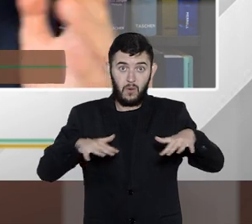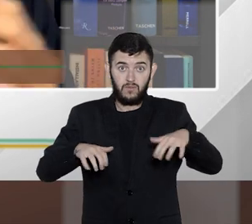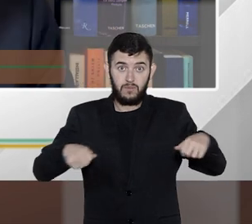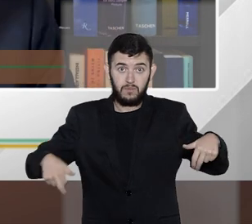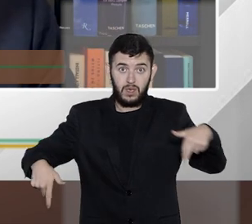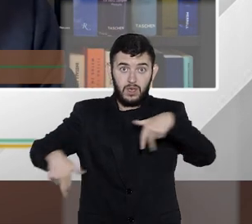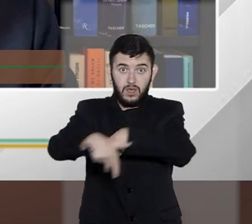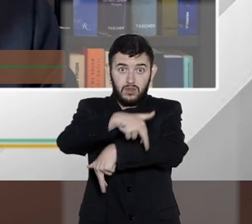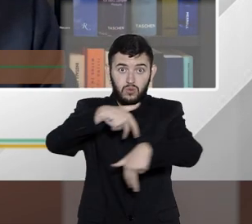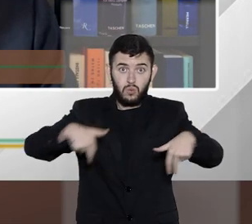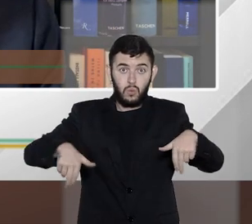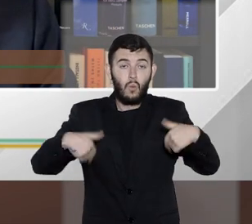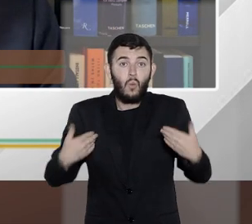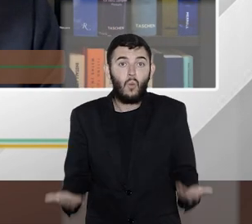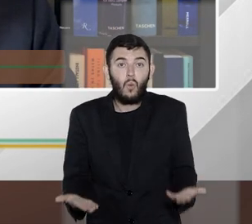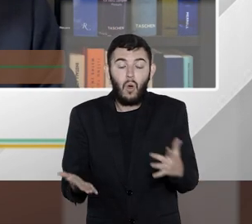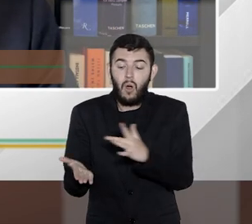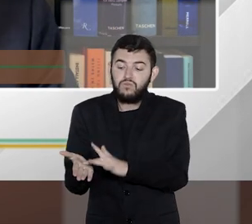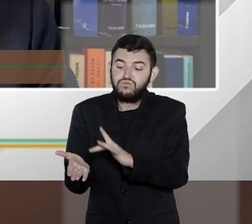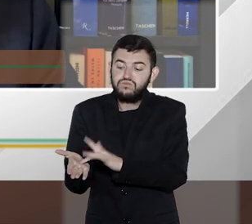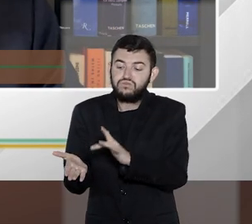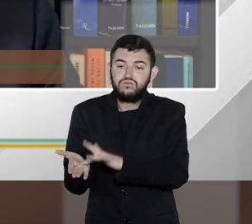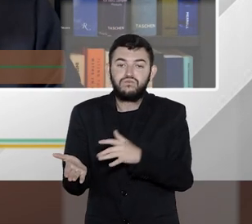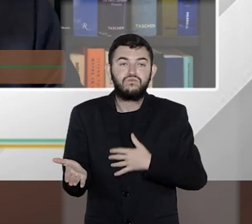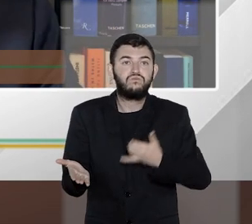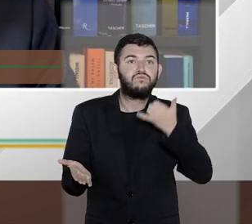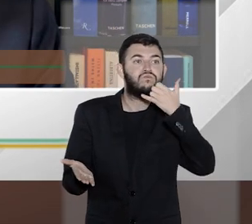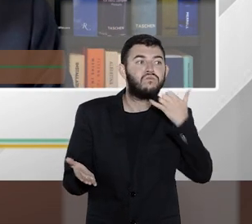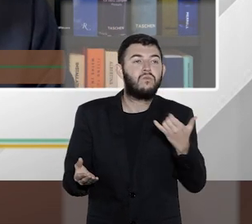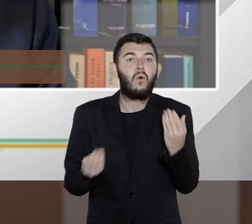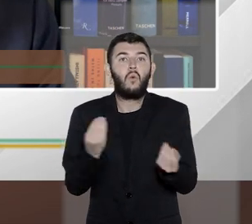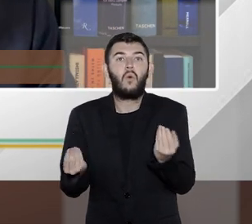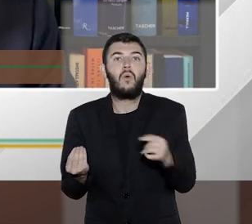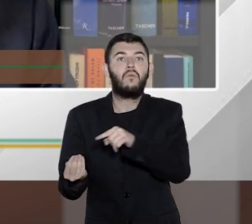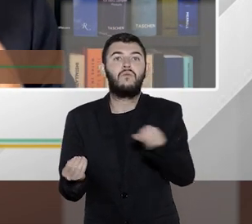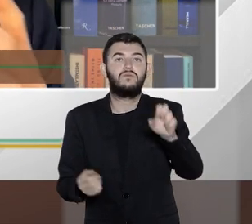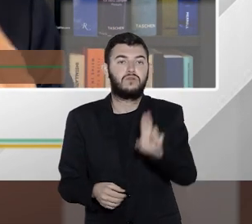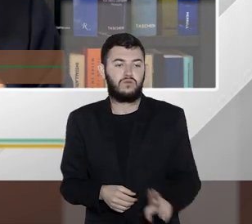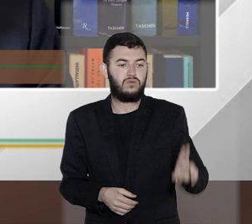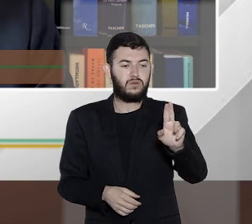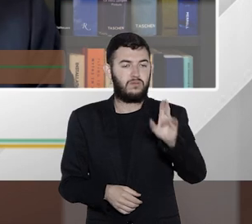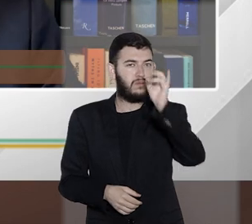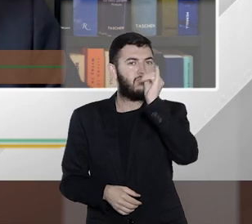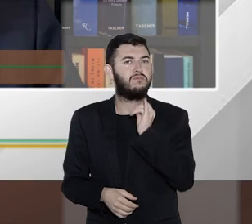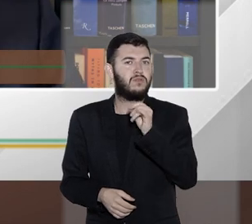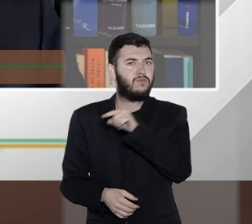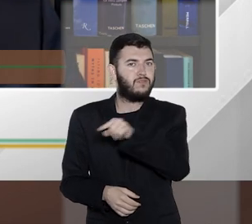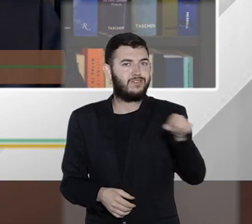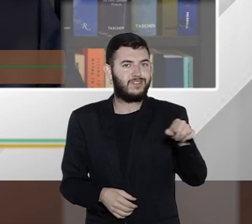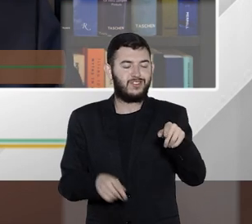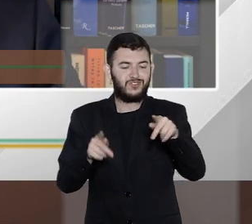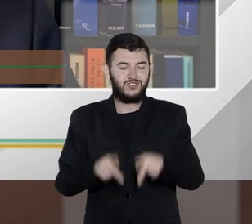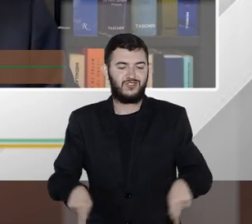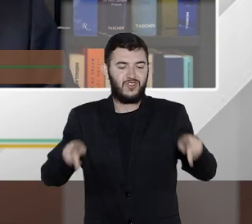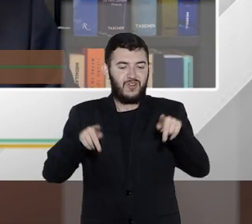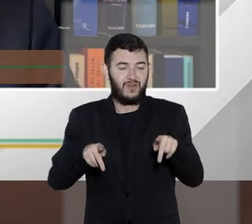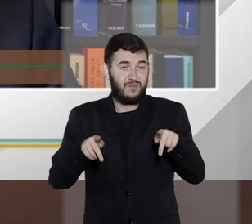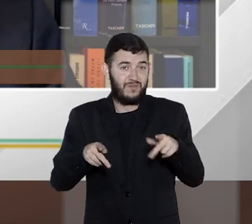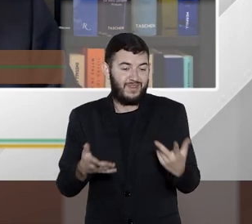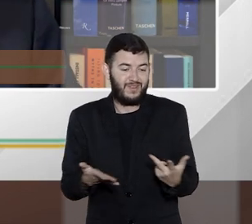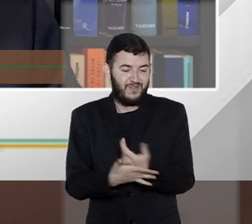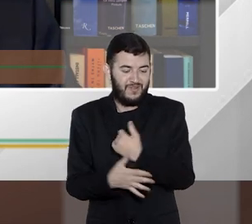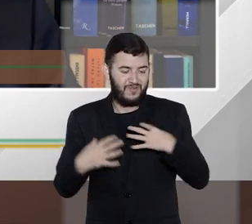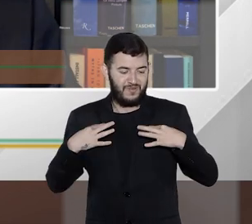por exemplo, de compra e venda. Você vai lá no shopping, compra uma roupa, passa o seu cartão de